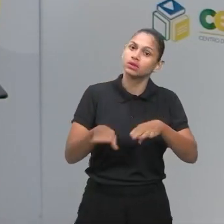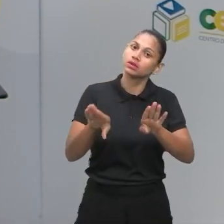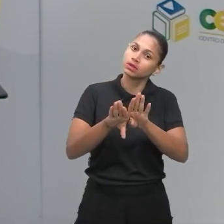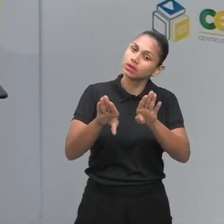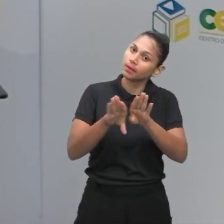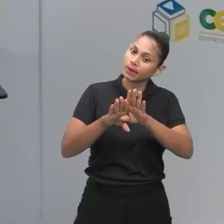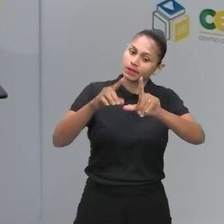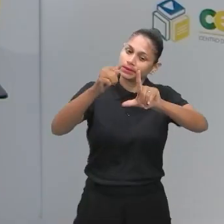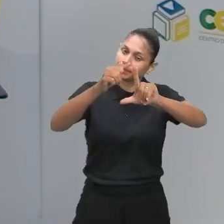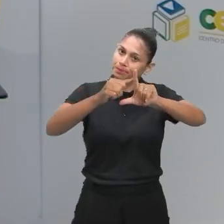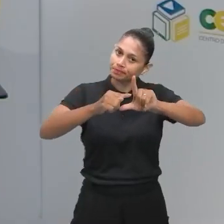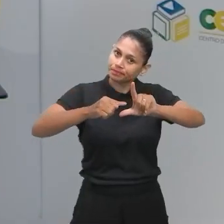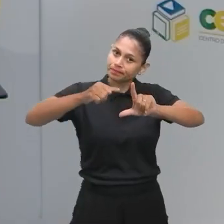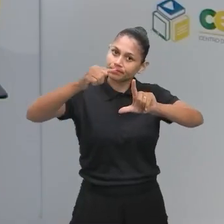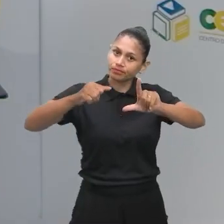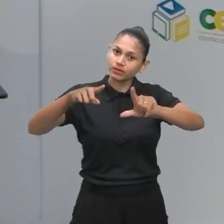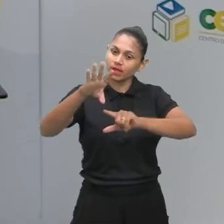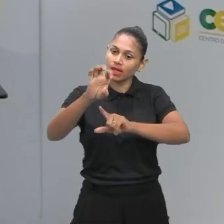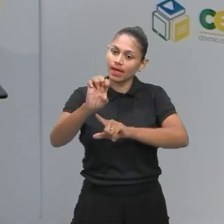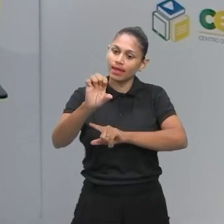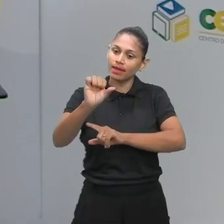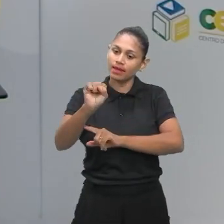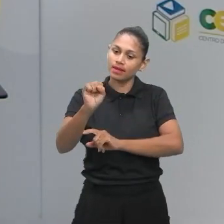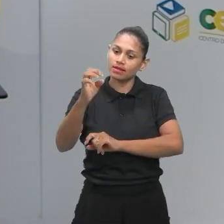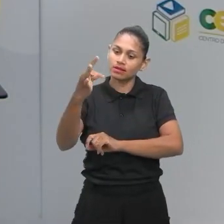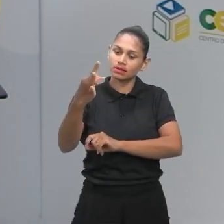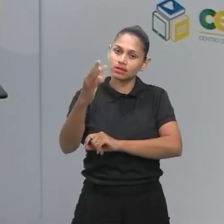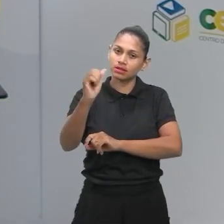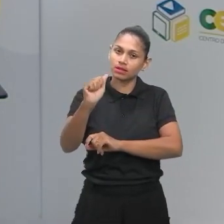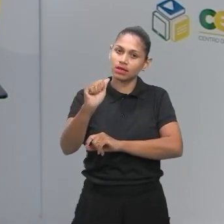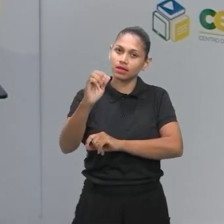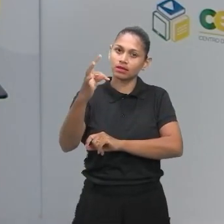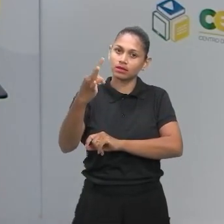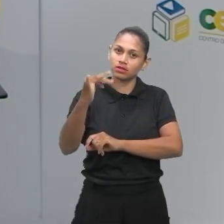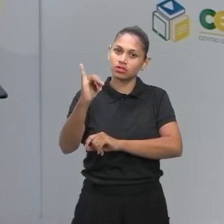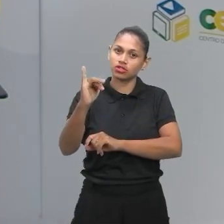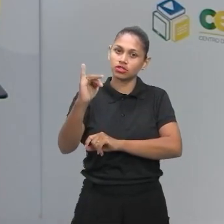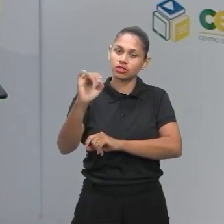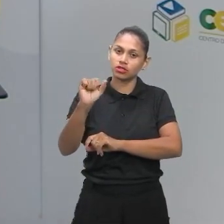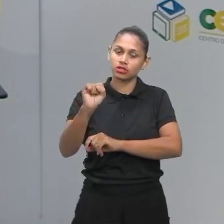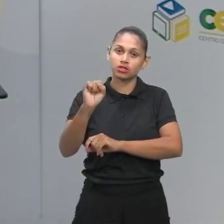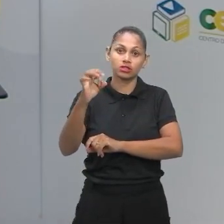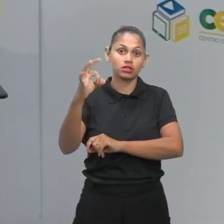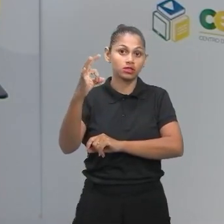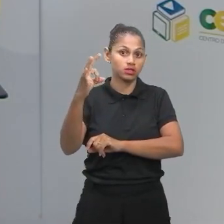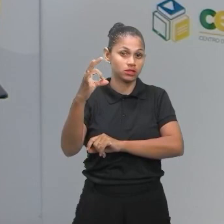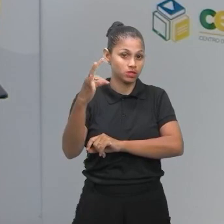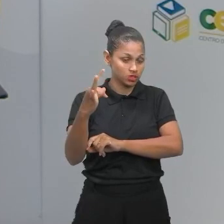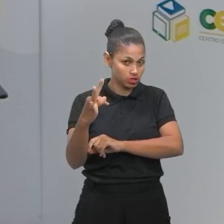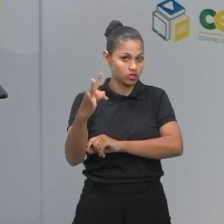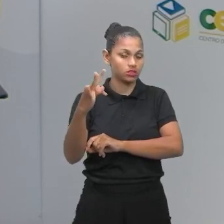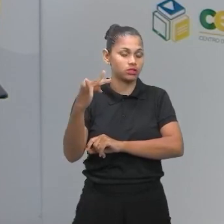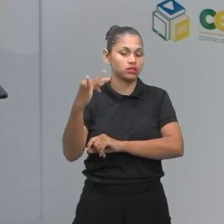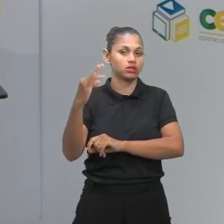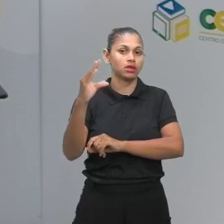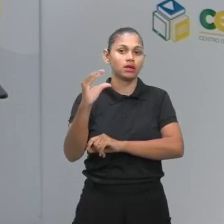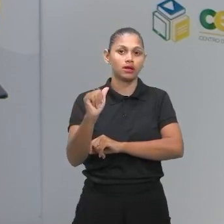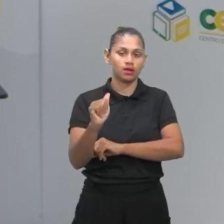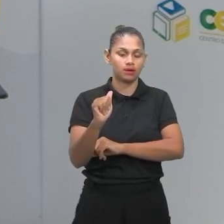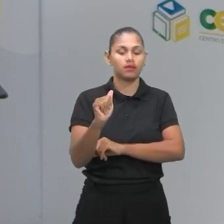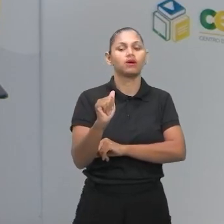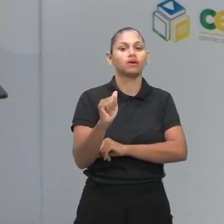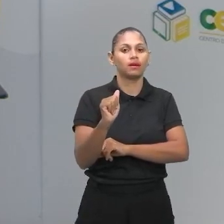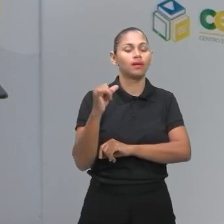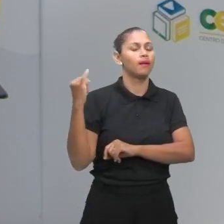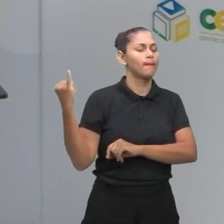Ah, professor, a gente viu que matemática básica é as quatro operações. Estatística é o quê? Envolver os gráficos, tabelas, que é muito importante